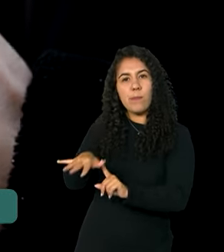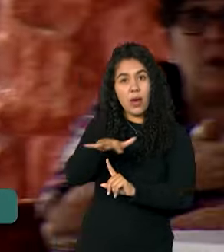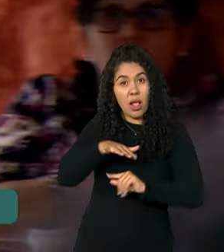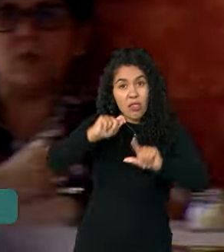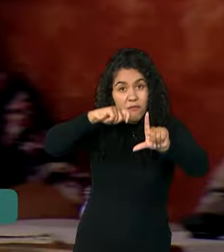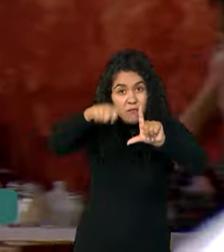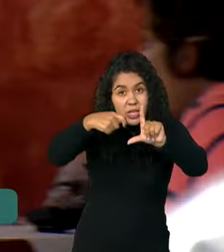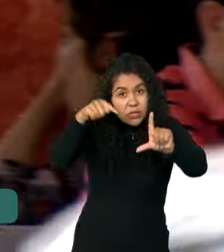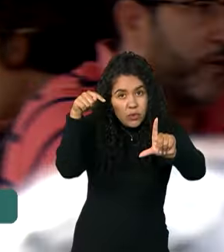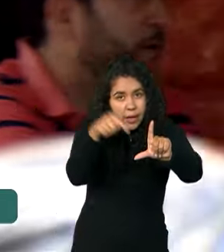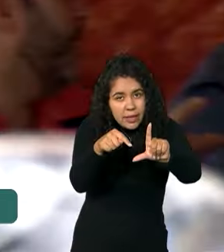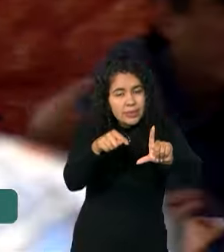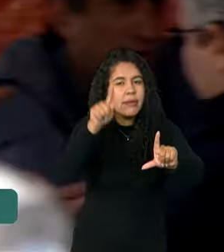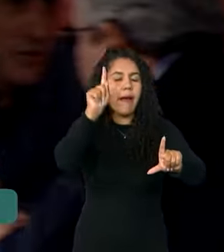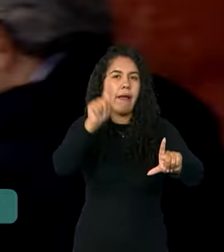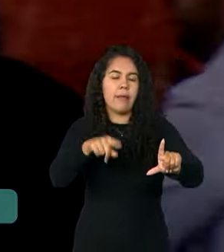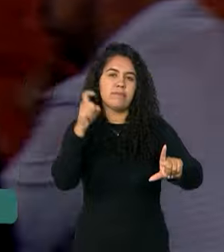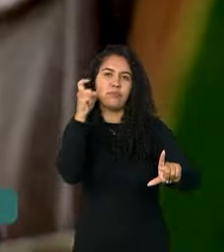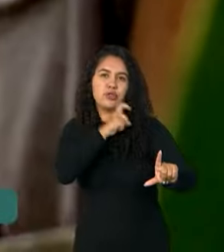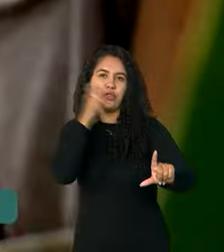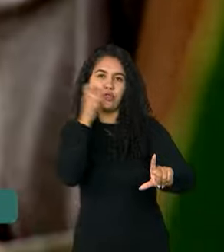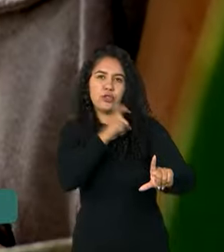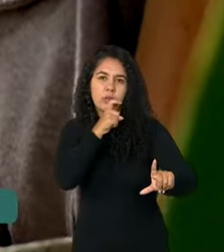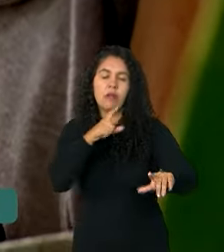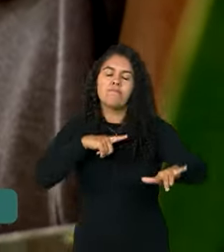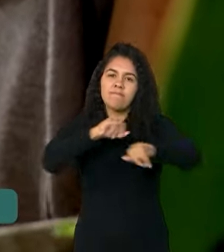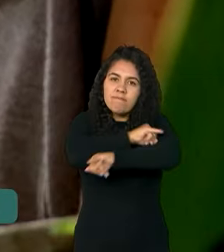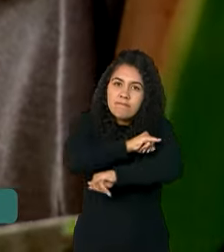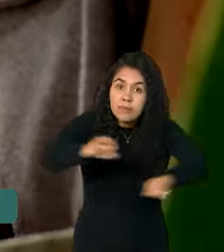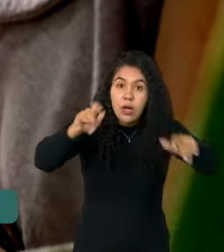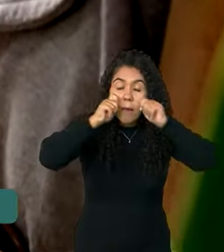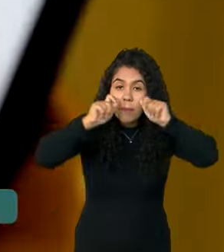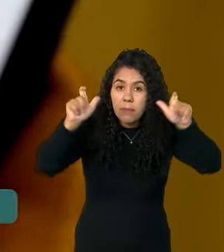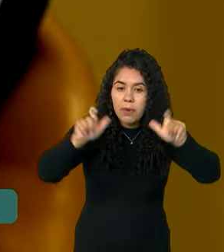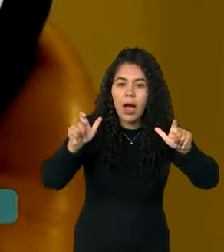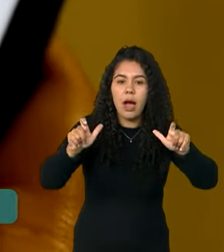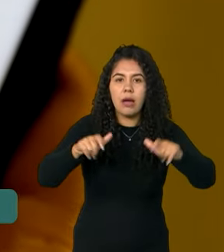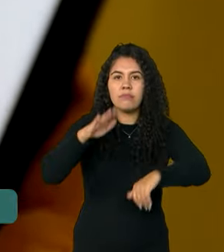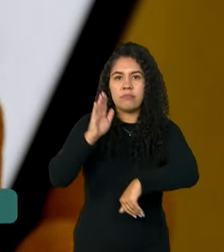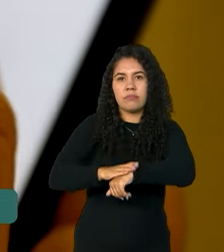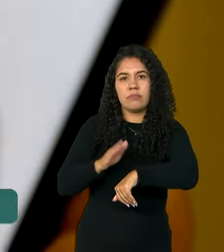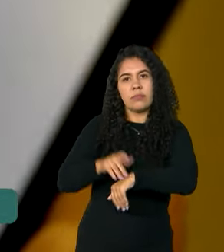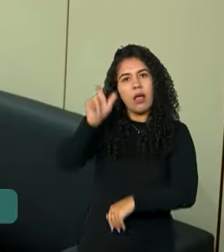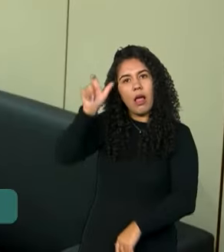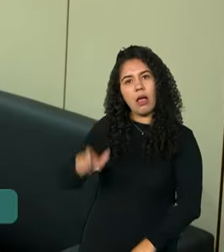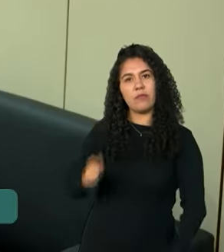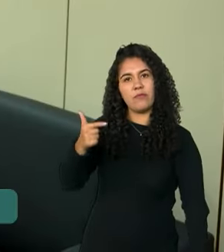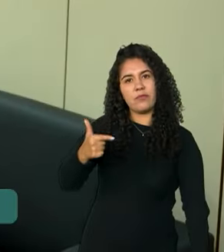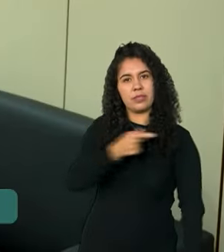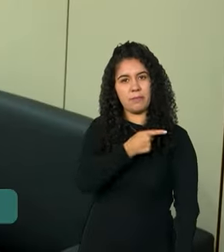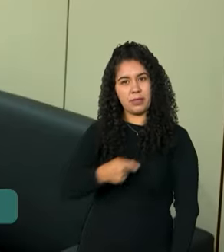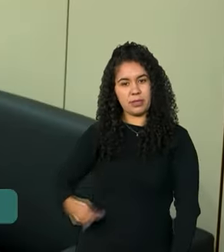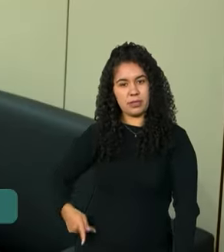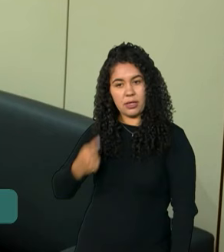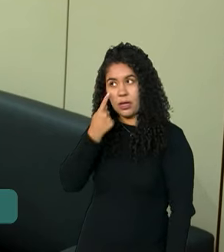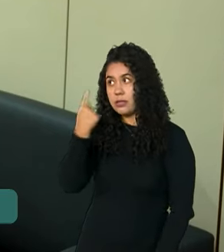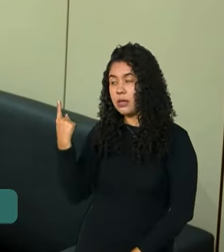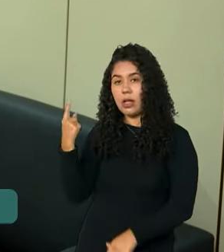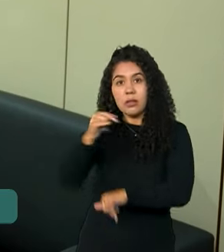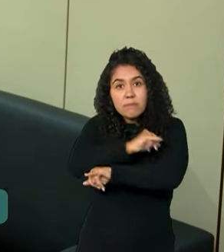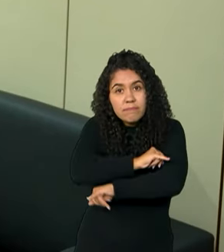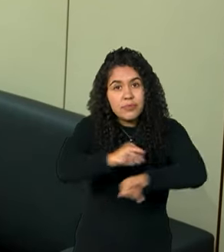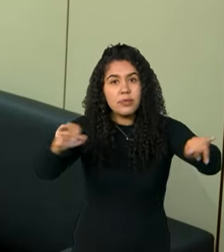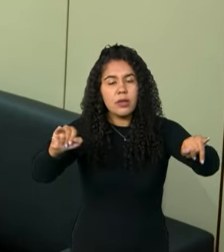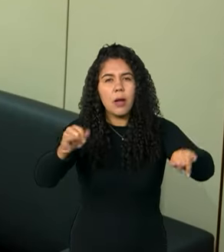é uma mentira. E o alerta foi feito pelo próprio vice-presidente. Peço a atenção de vocês